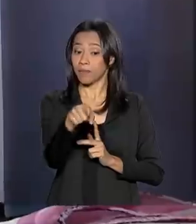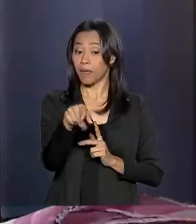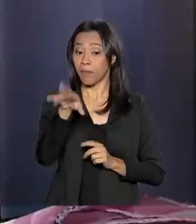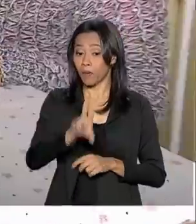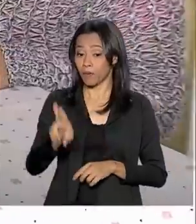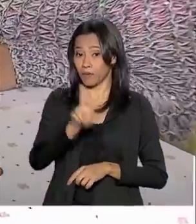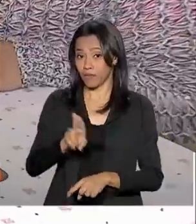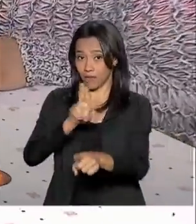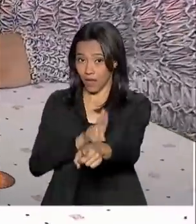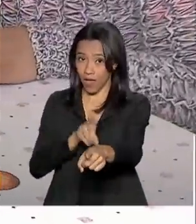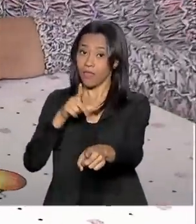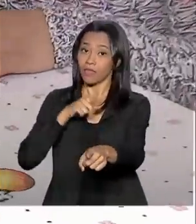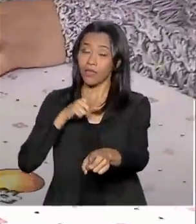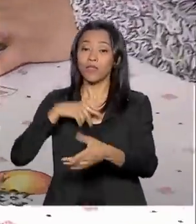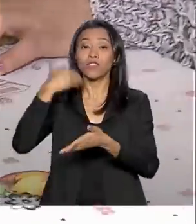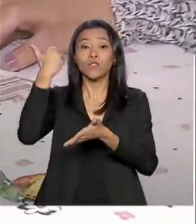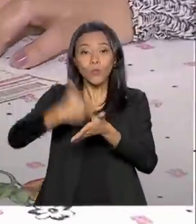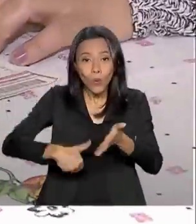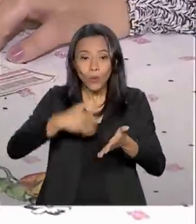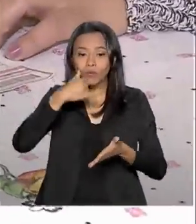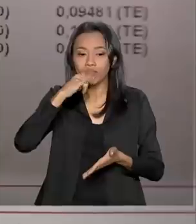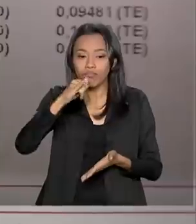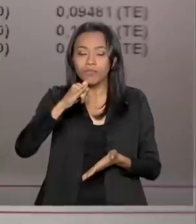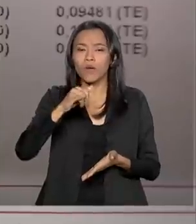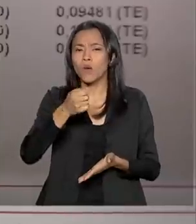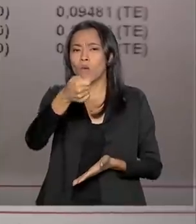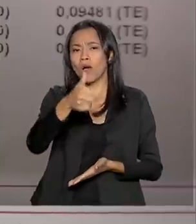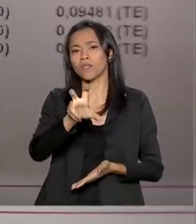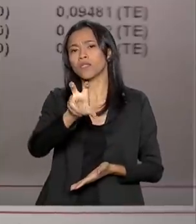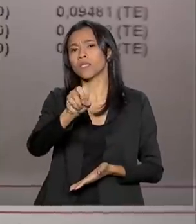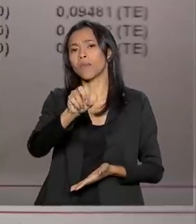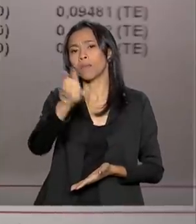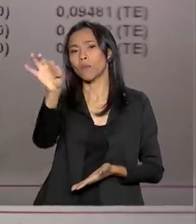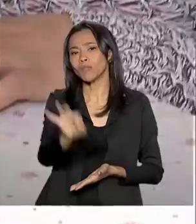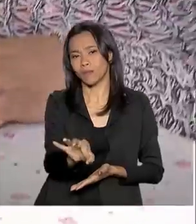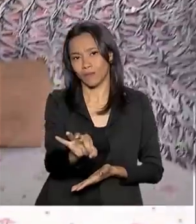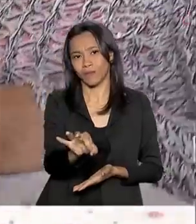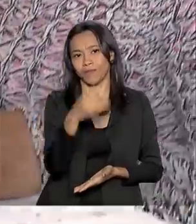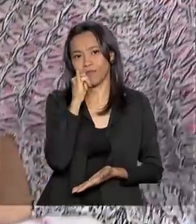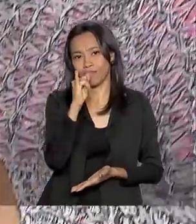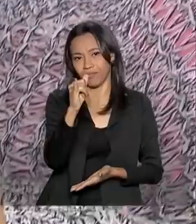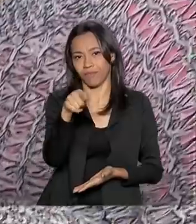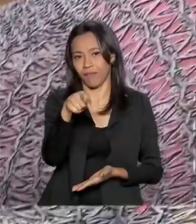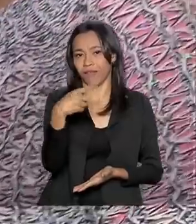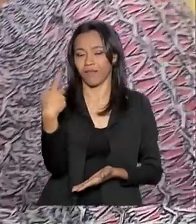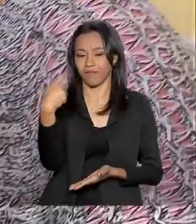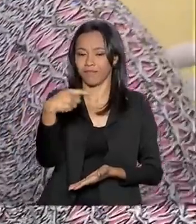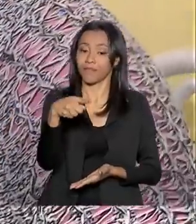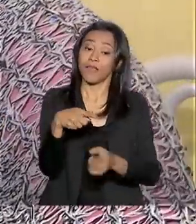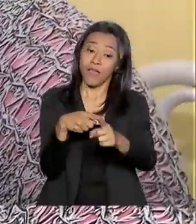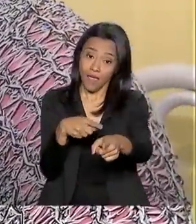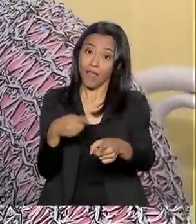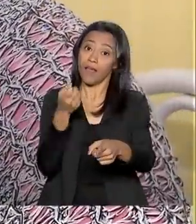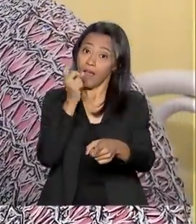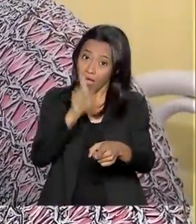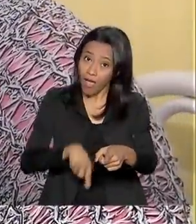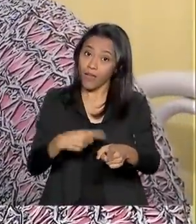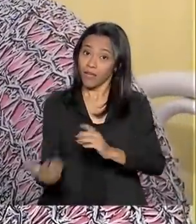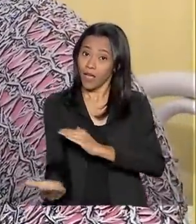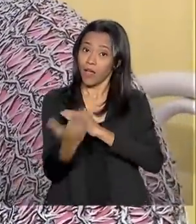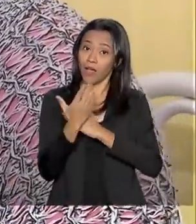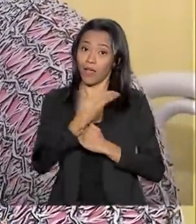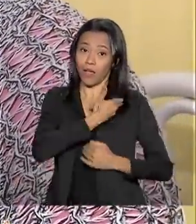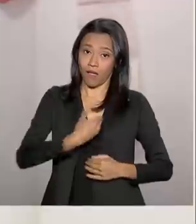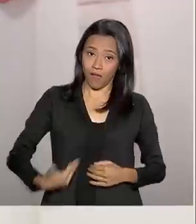utilizá-los, ela recebe um desconto de quase 50% na conta de luz. Dona Vera é uma das beneficiárias da